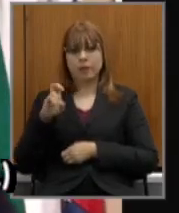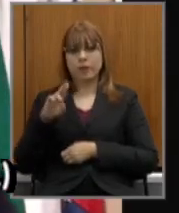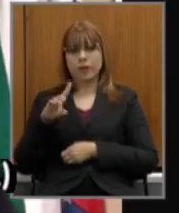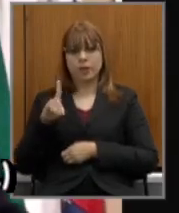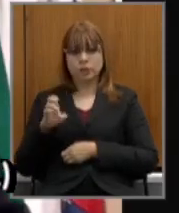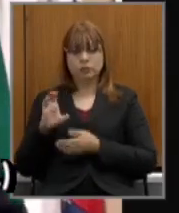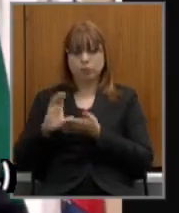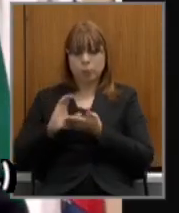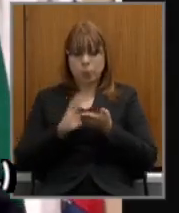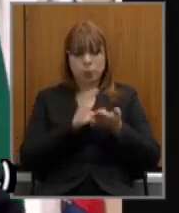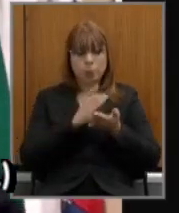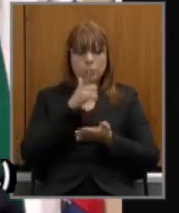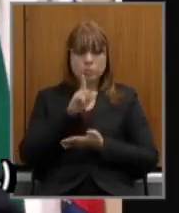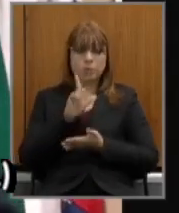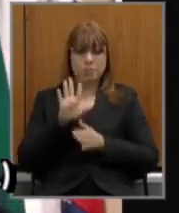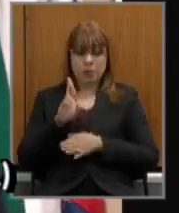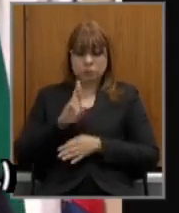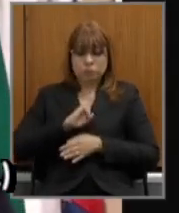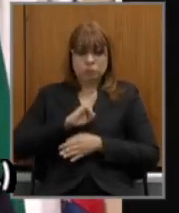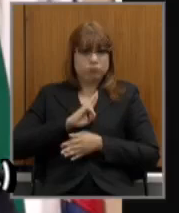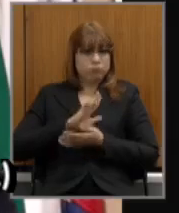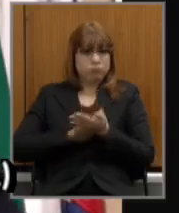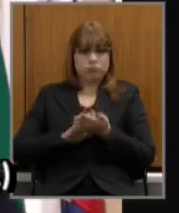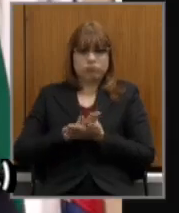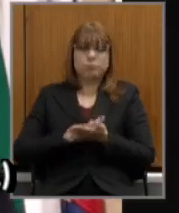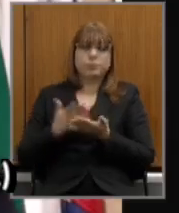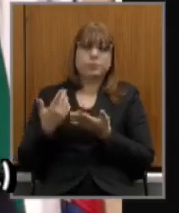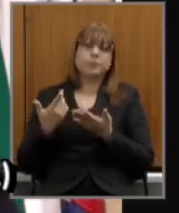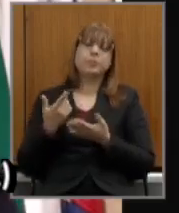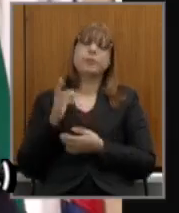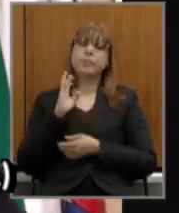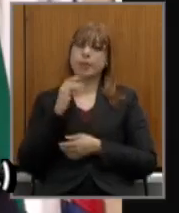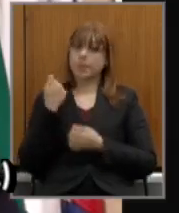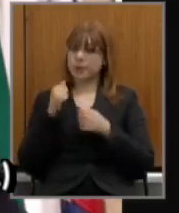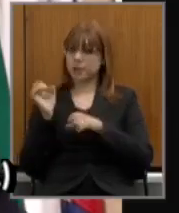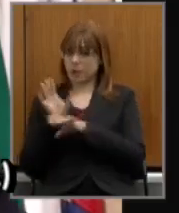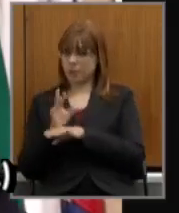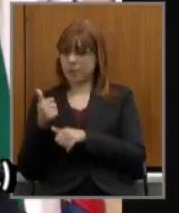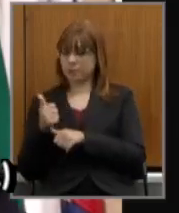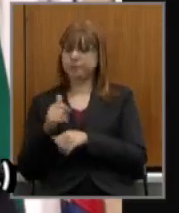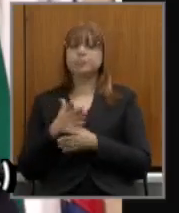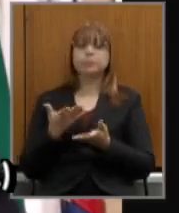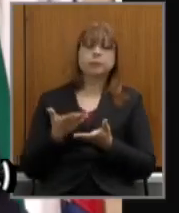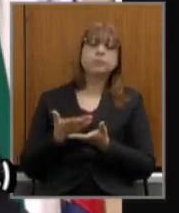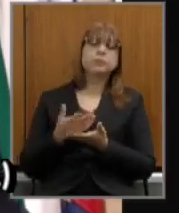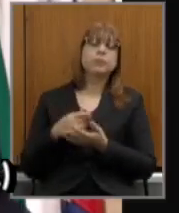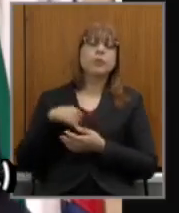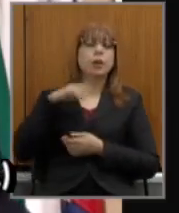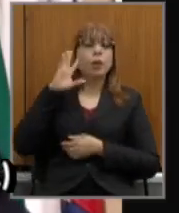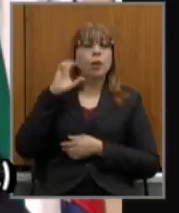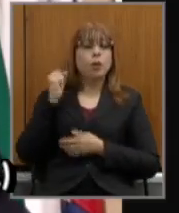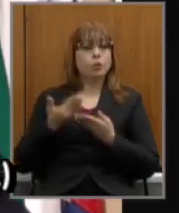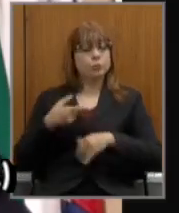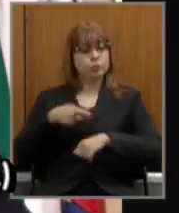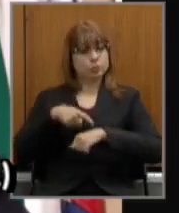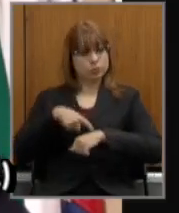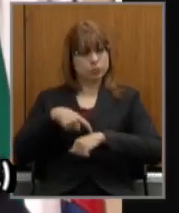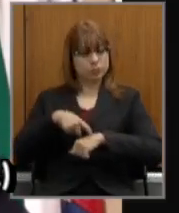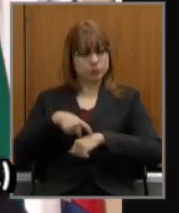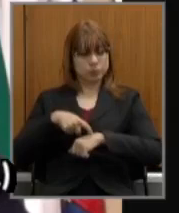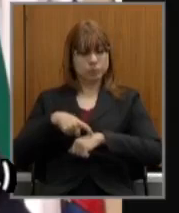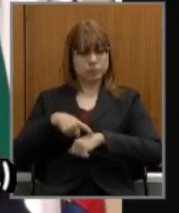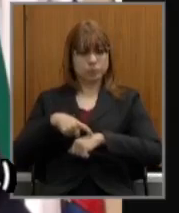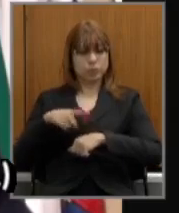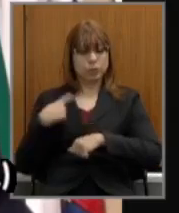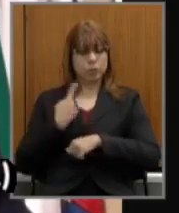não é nem resposta eu tive são 500 empregados então eu acho que chegou o momento de nós